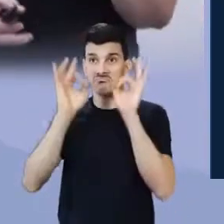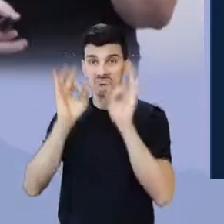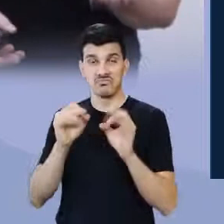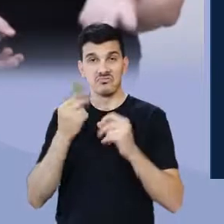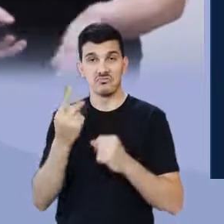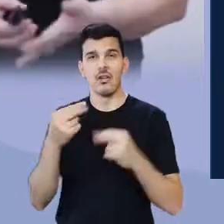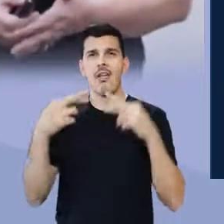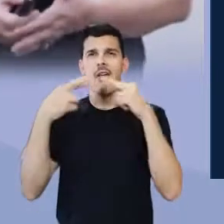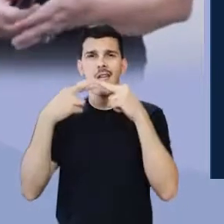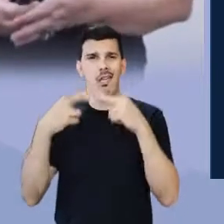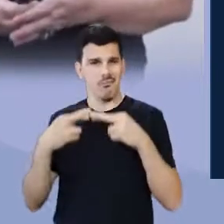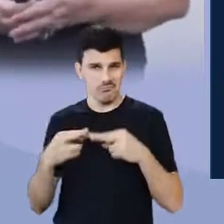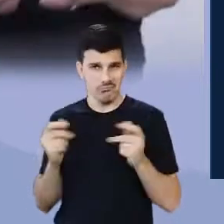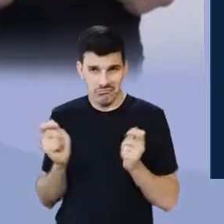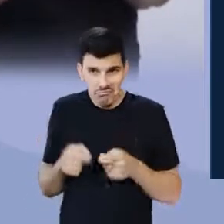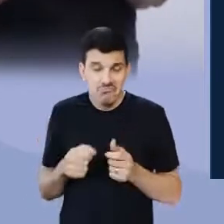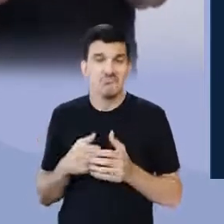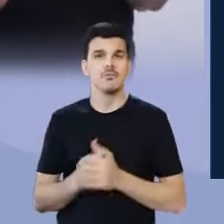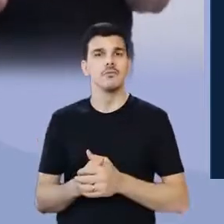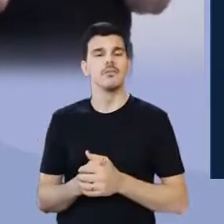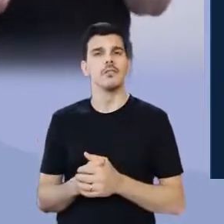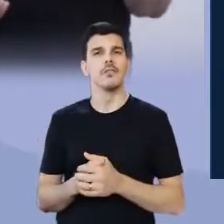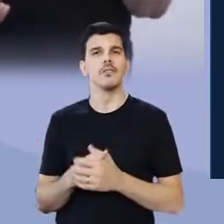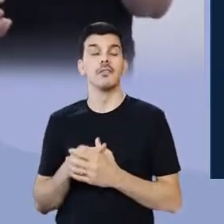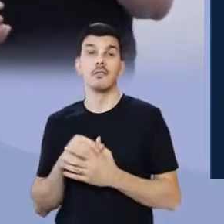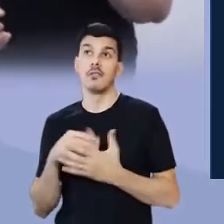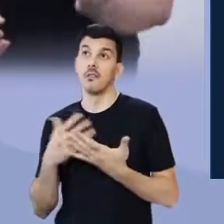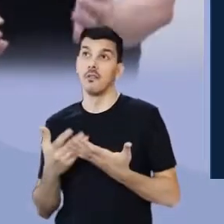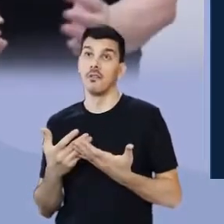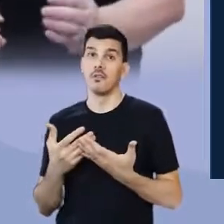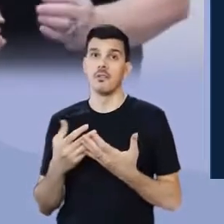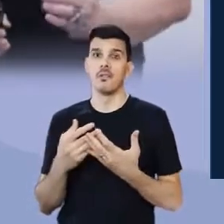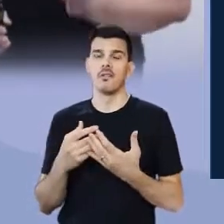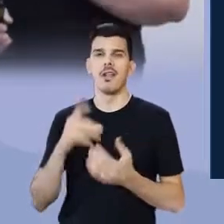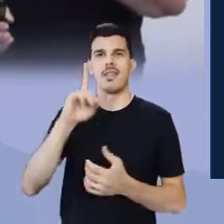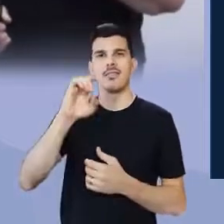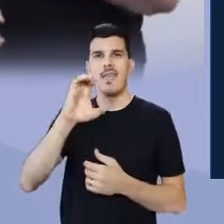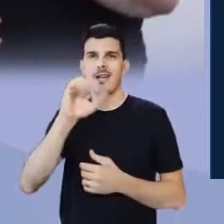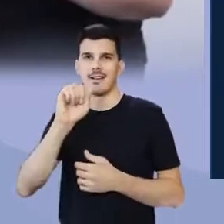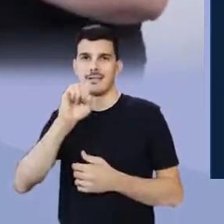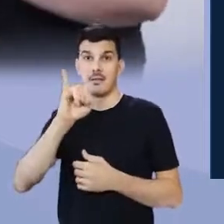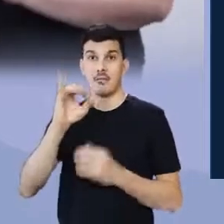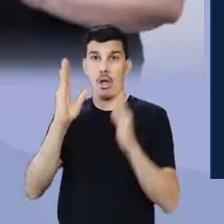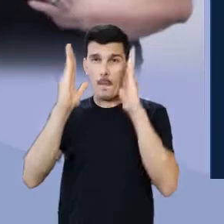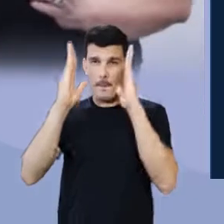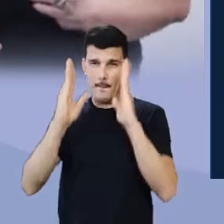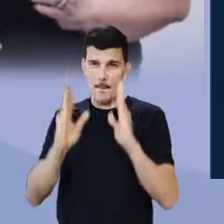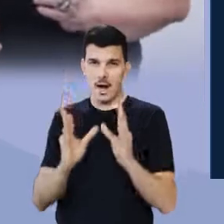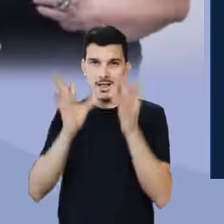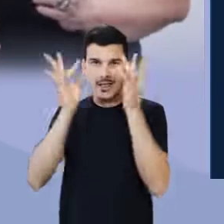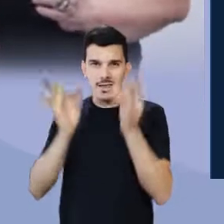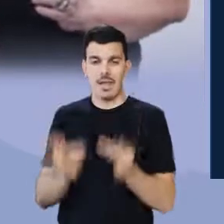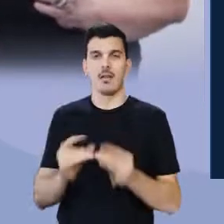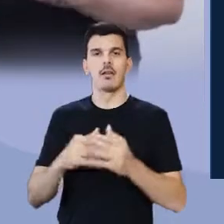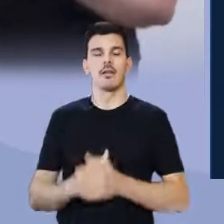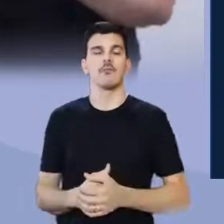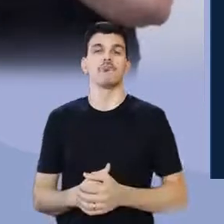produzir com rima rica? Posso produzir com decassílabos, com métrica perfeita?